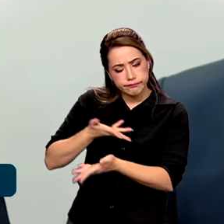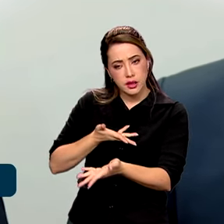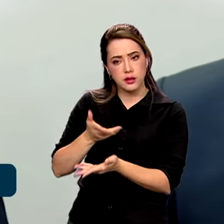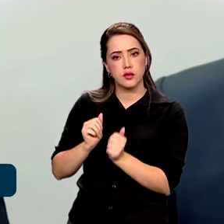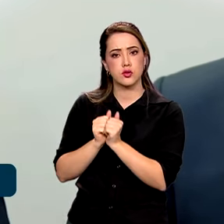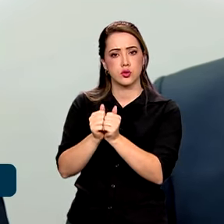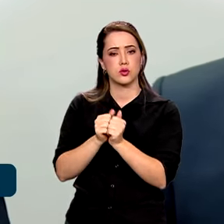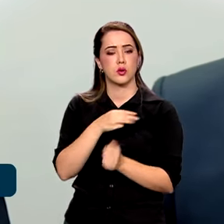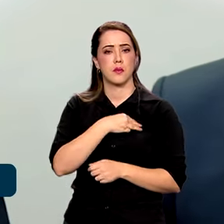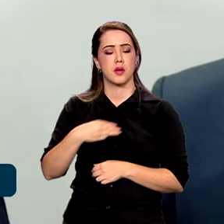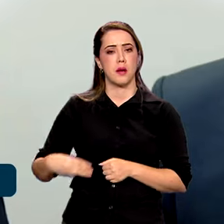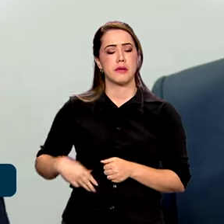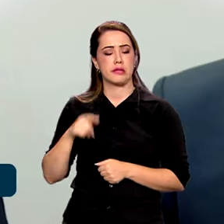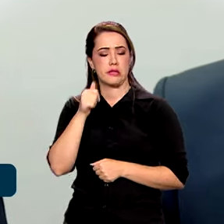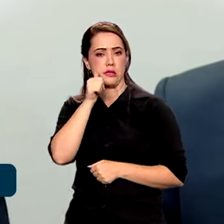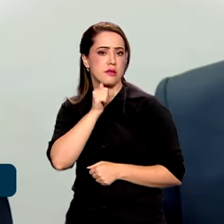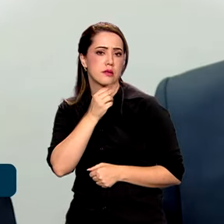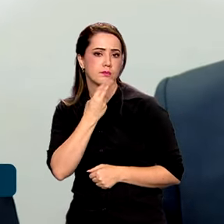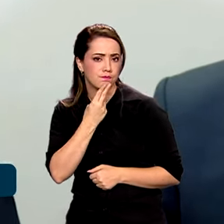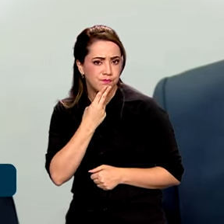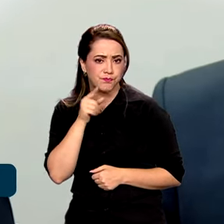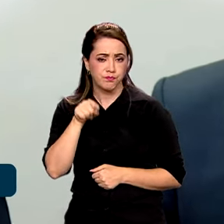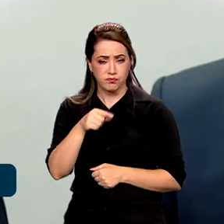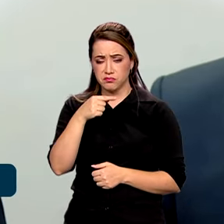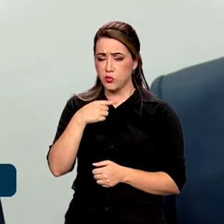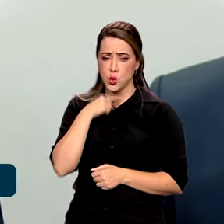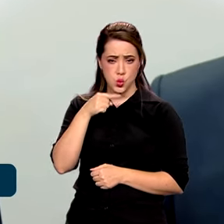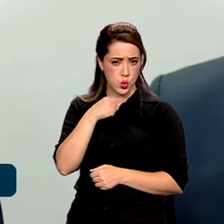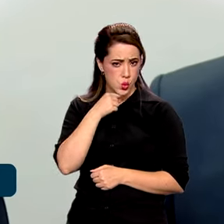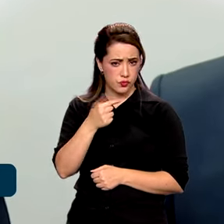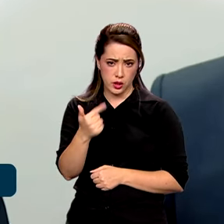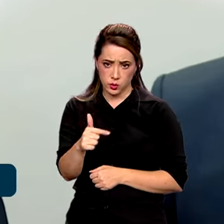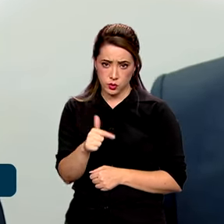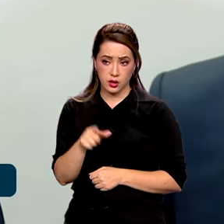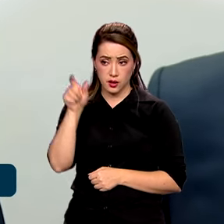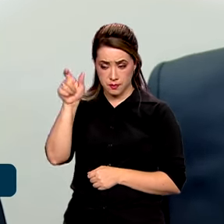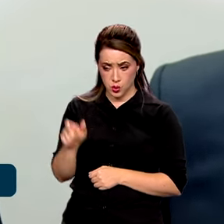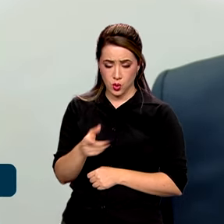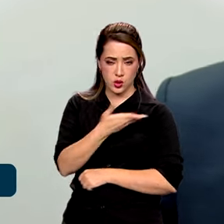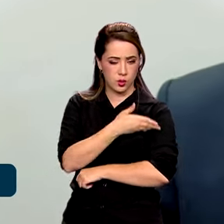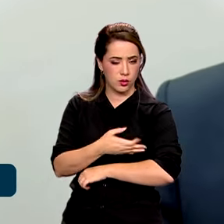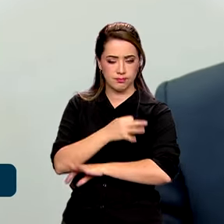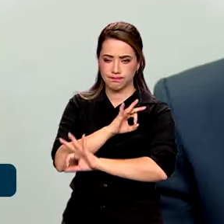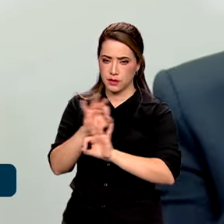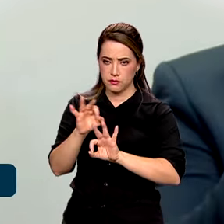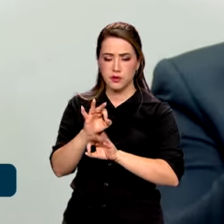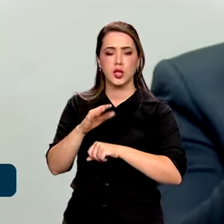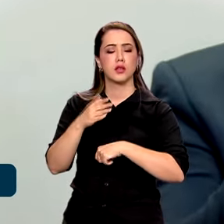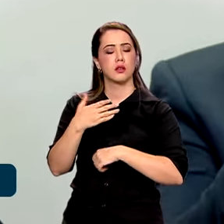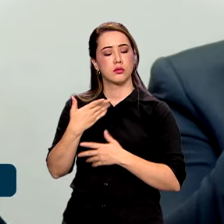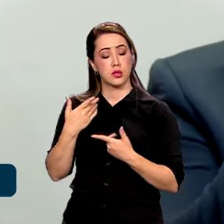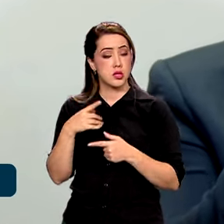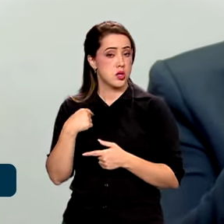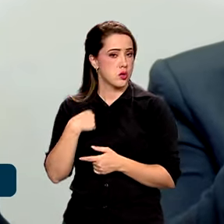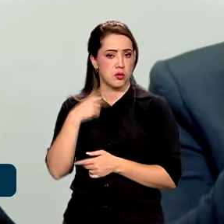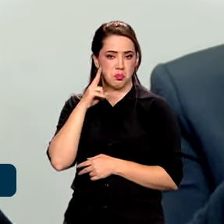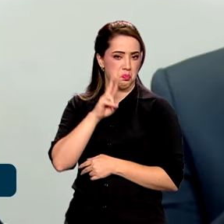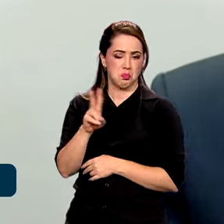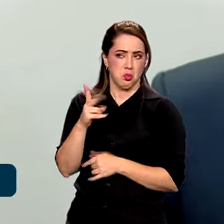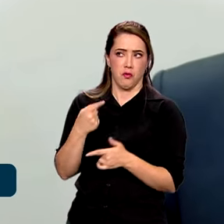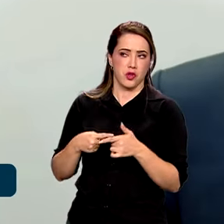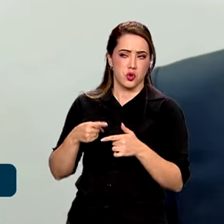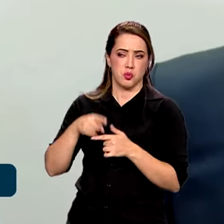bem com a ministra Simone Tebbit, não tenho a menor dúvida disso, é uma pessoa muito cordial. E não vejo